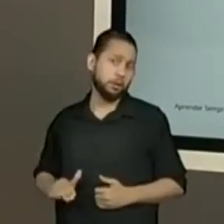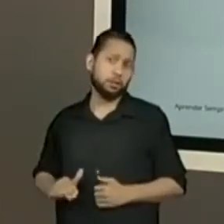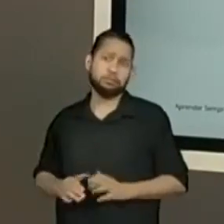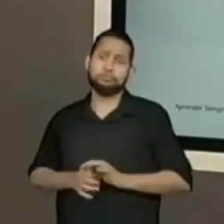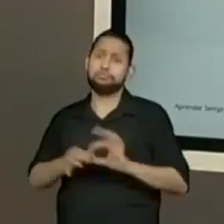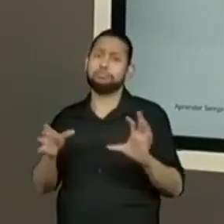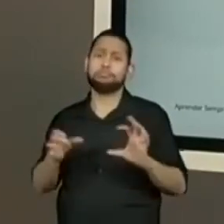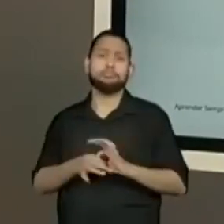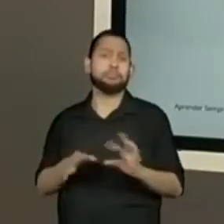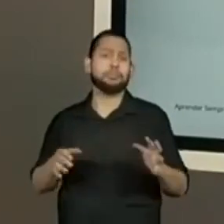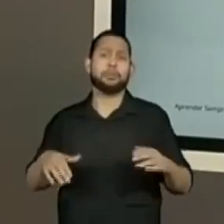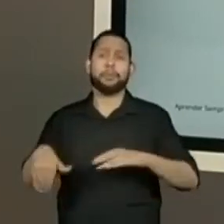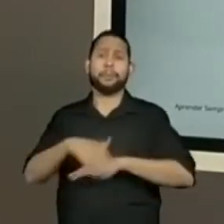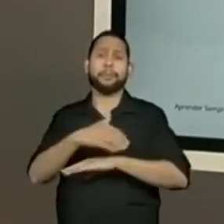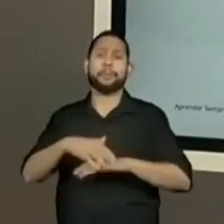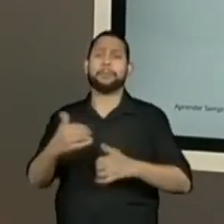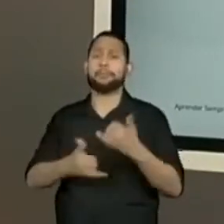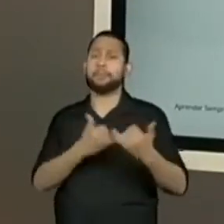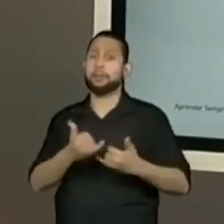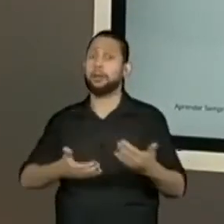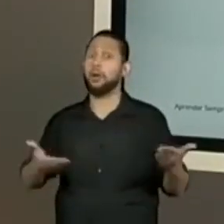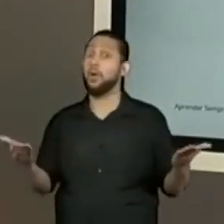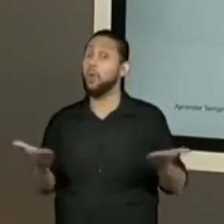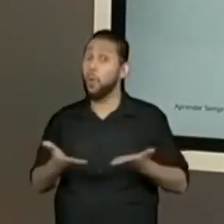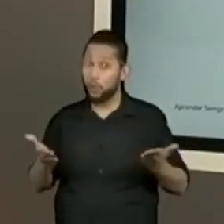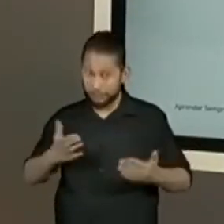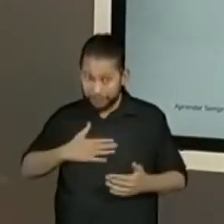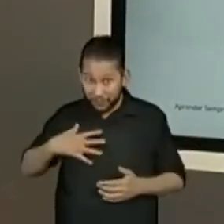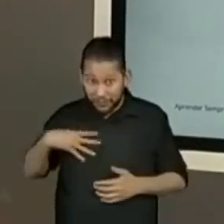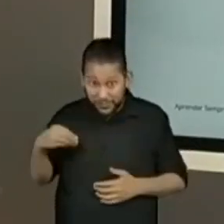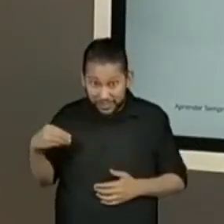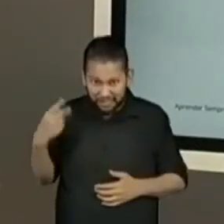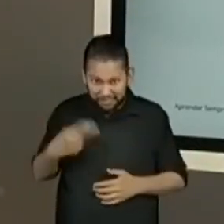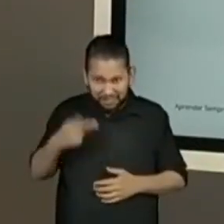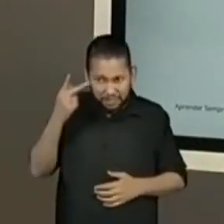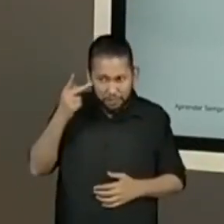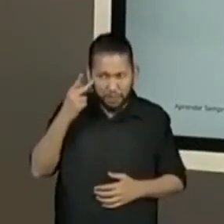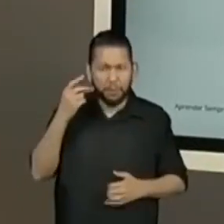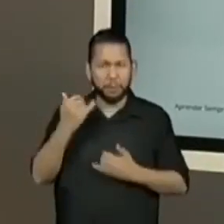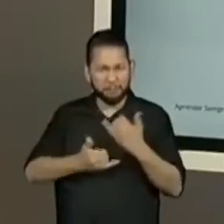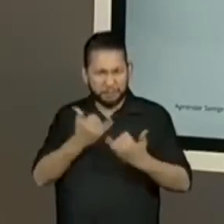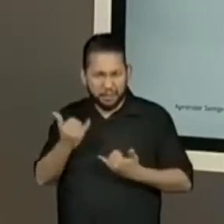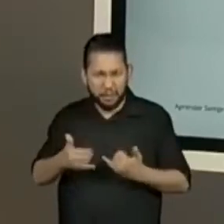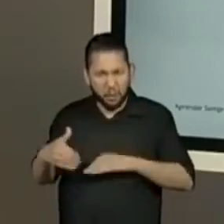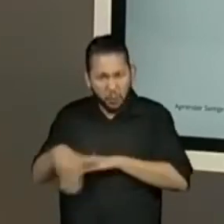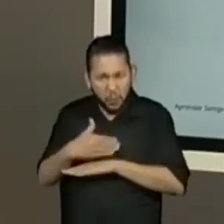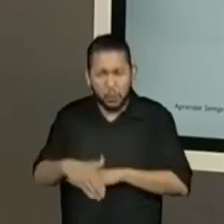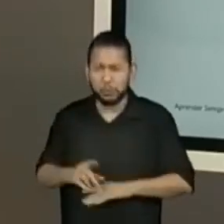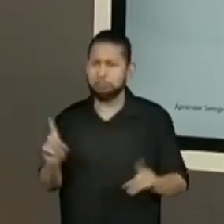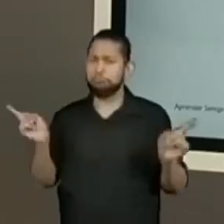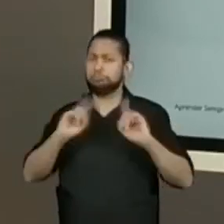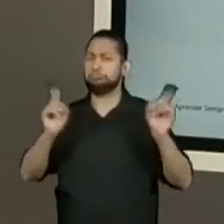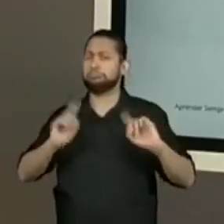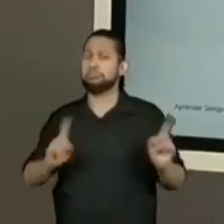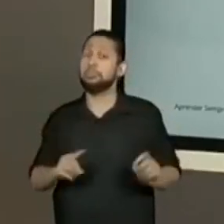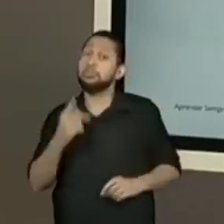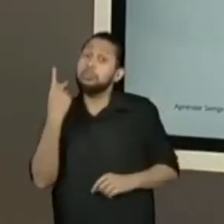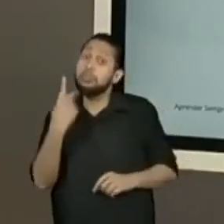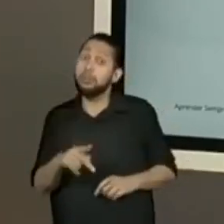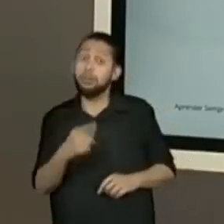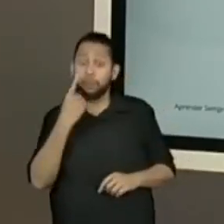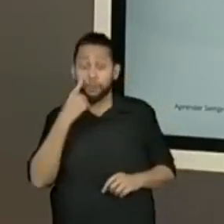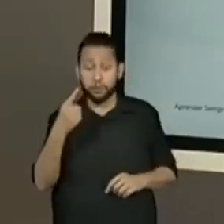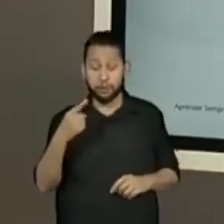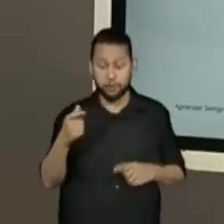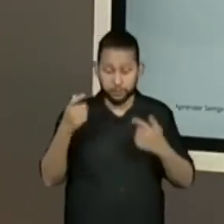brincar tranquilamente nas ruas. Hoje, minhas filhas nessa grande cidade não conseguem brincar na rua. Aí, você, se você tem um